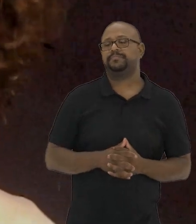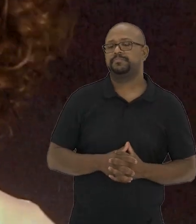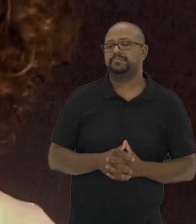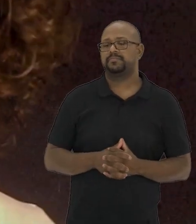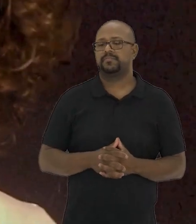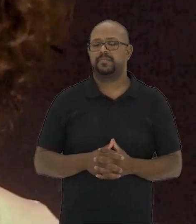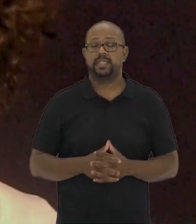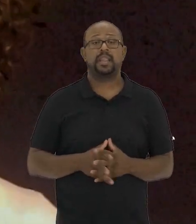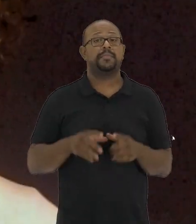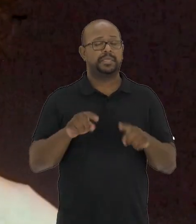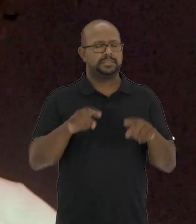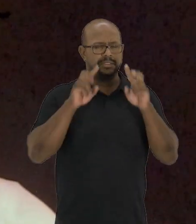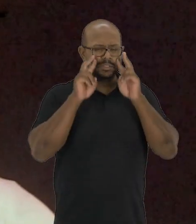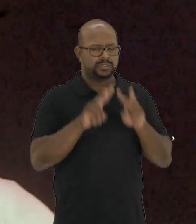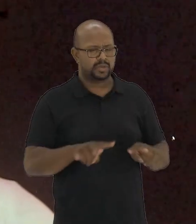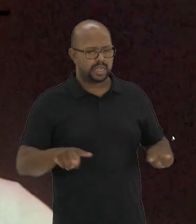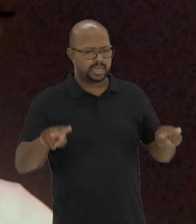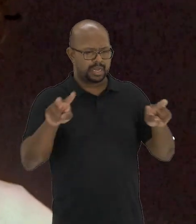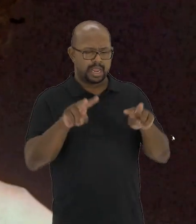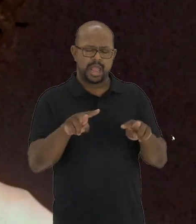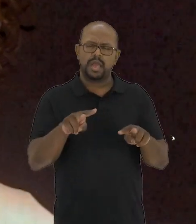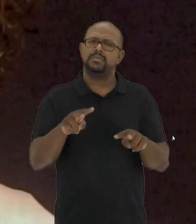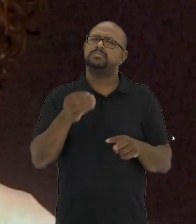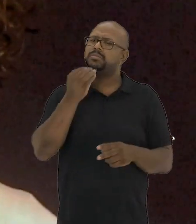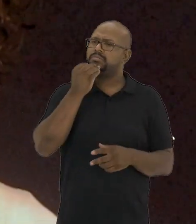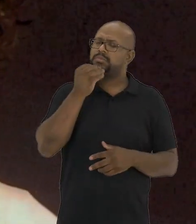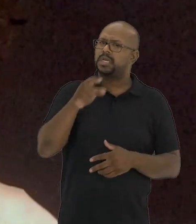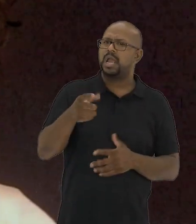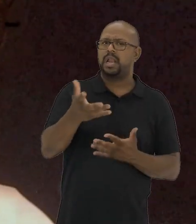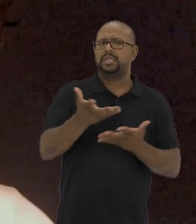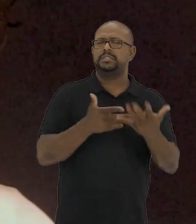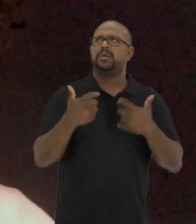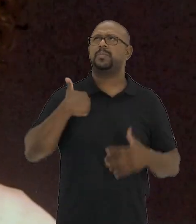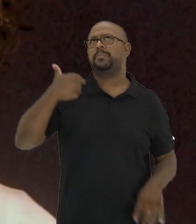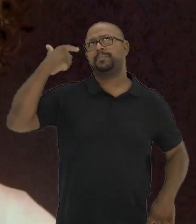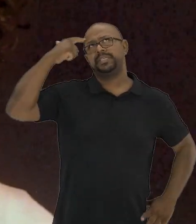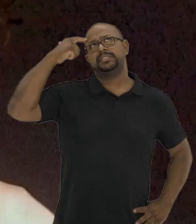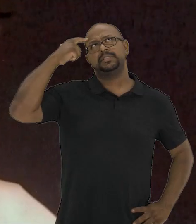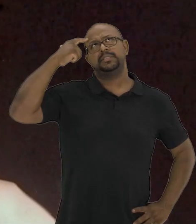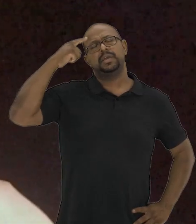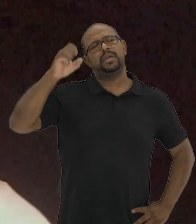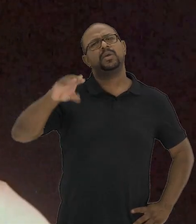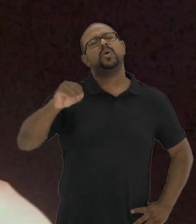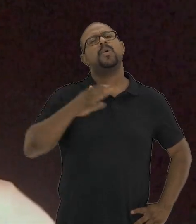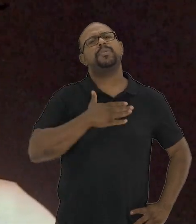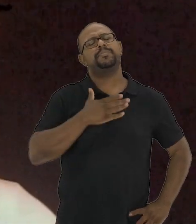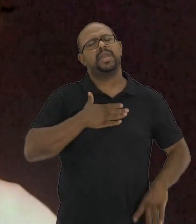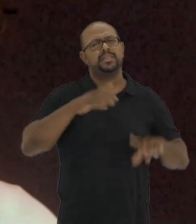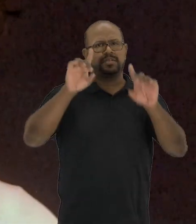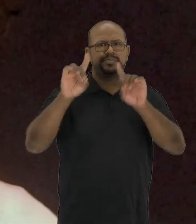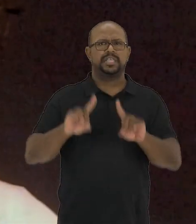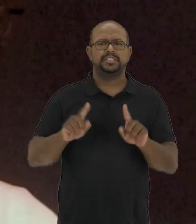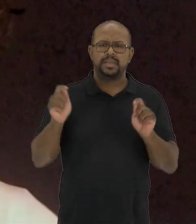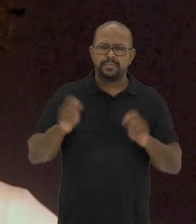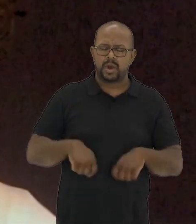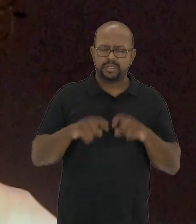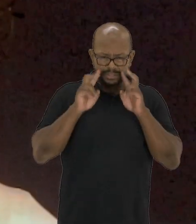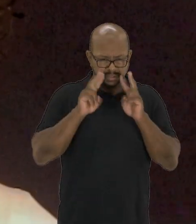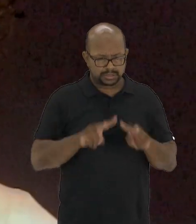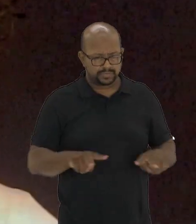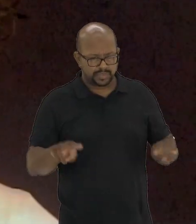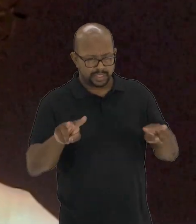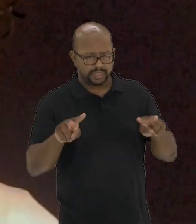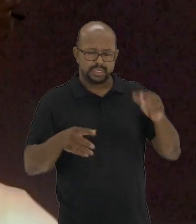deficiência gera. A partir desse olhar, proponho a relação pensar como a minha